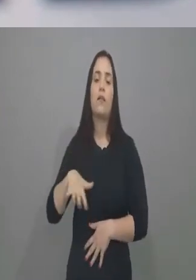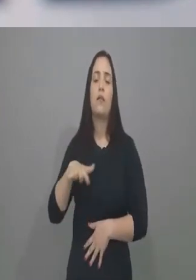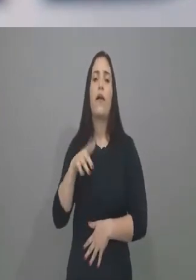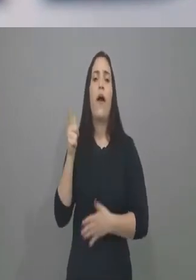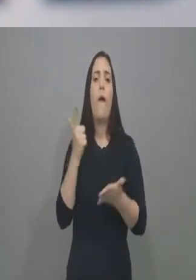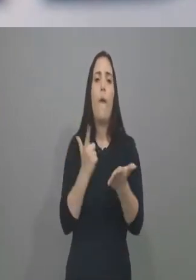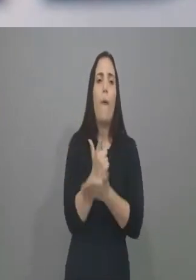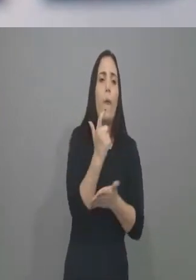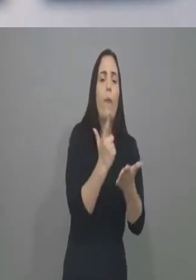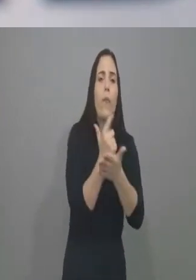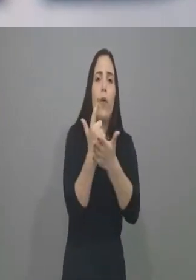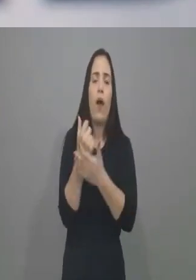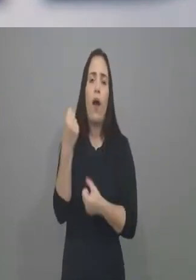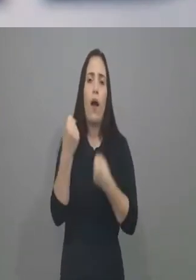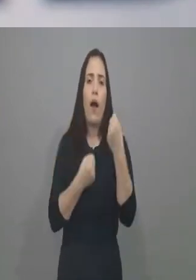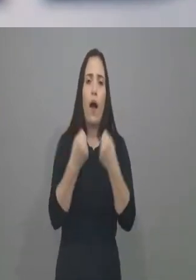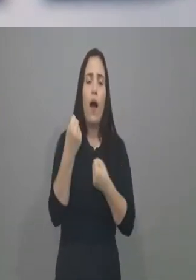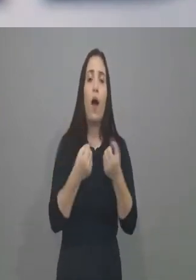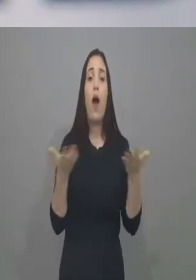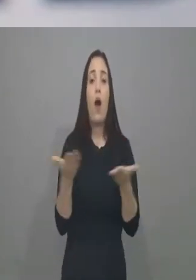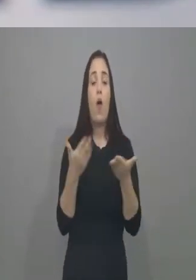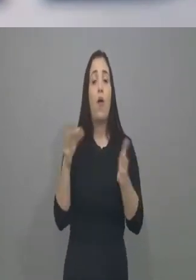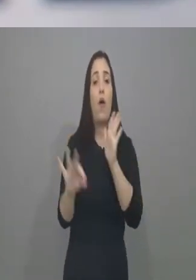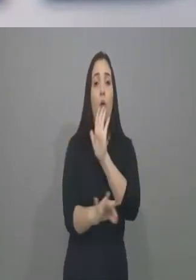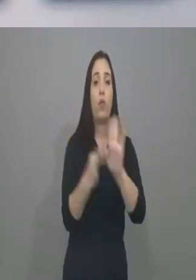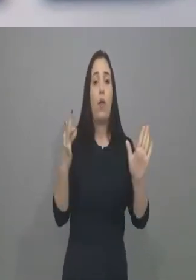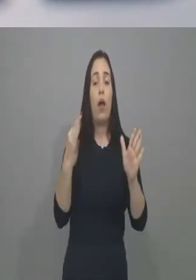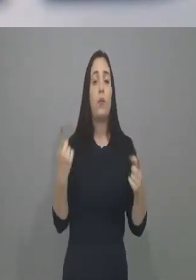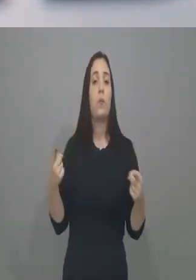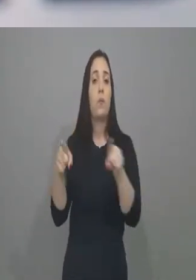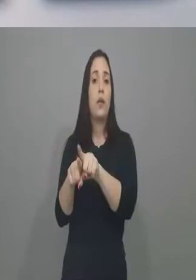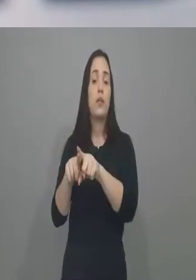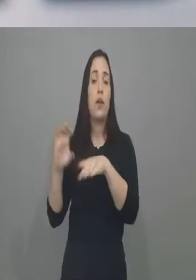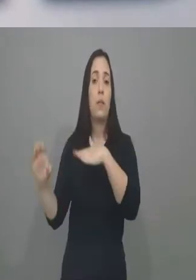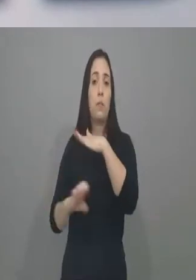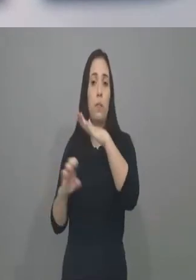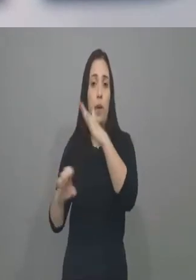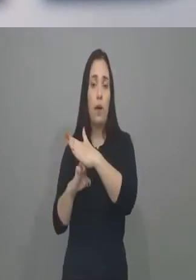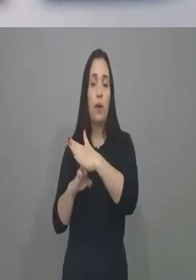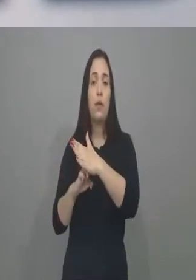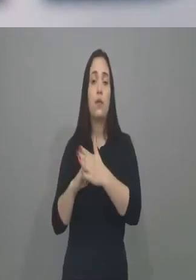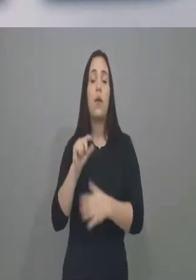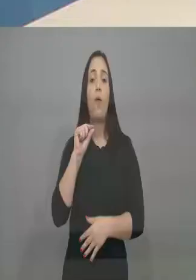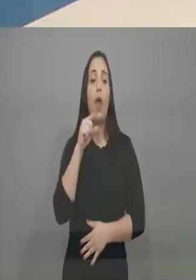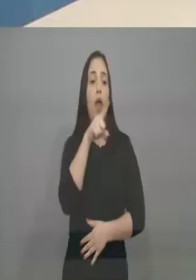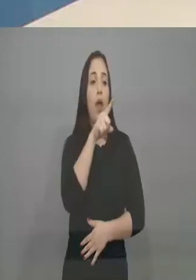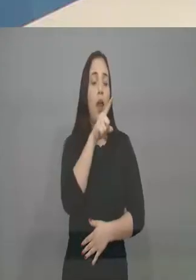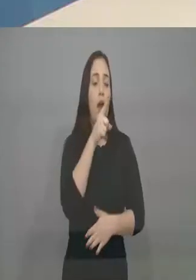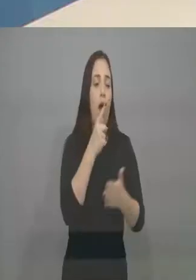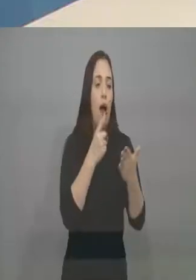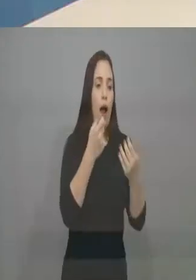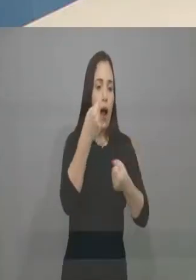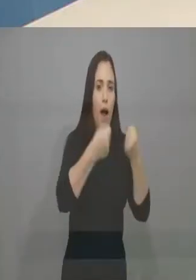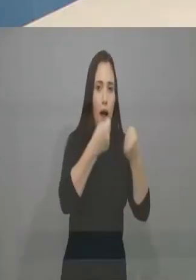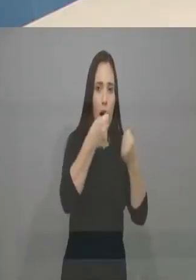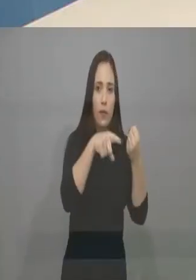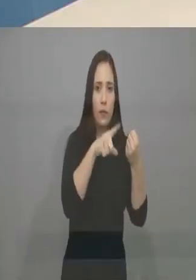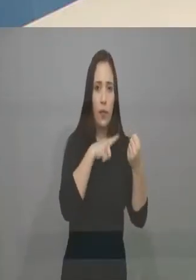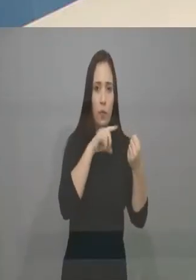segurança pública. Verdade. O governo que mais contratou na segurança pública. Na polícia civil, acho que ele botou quase todo mundo agora. Na